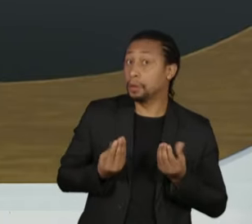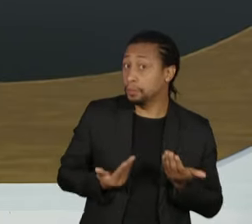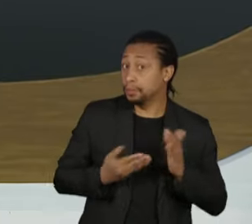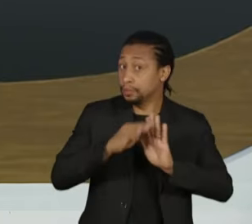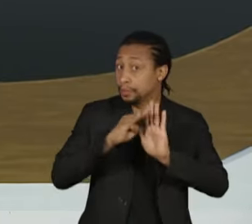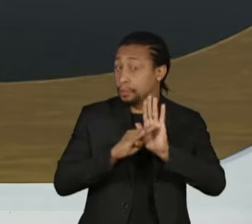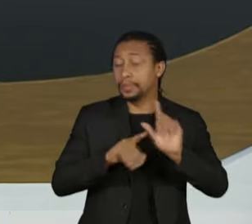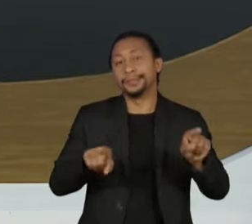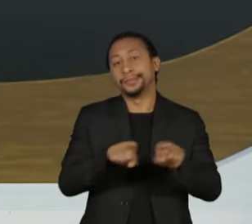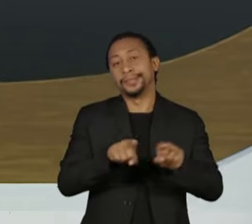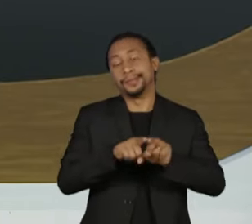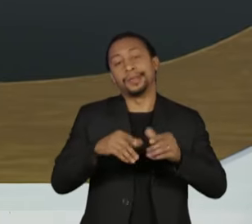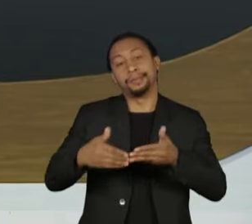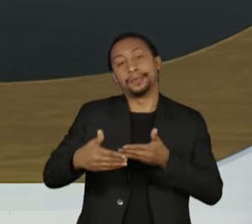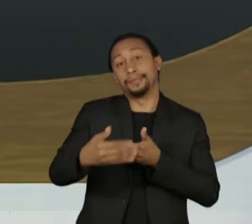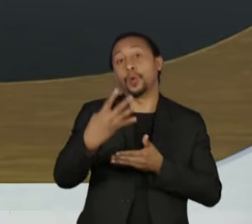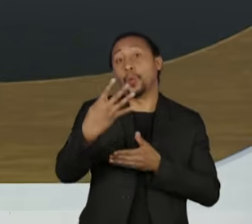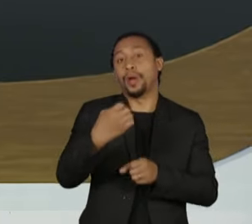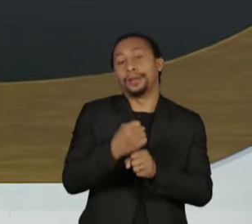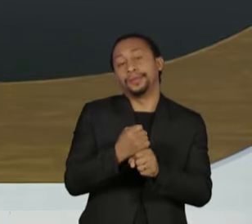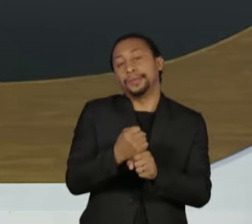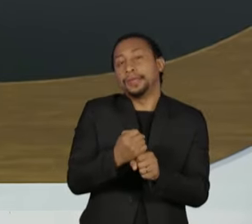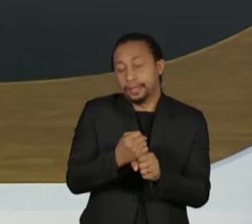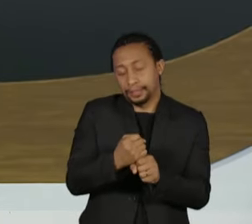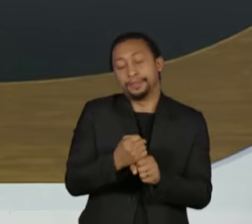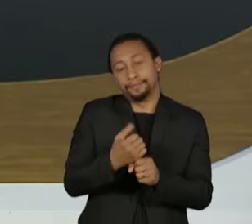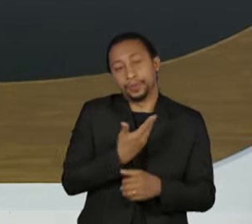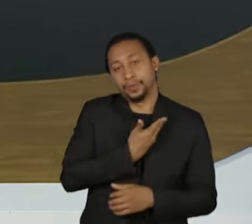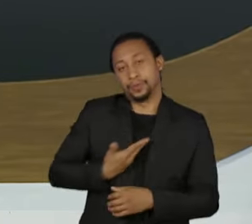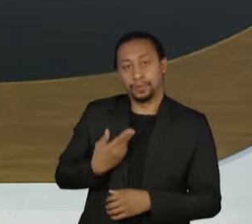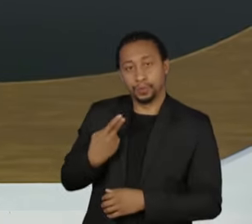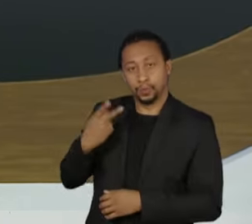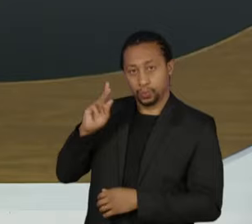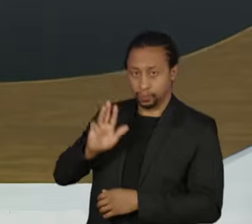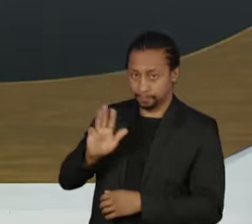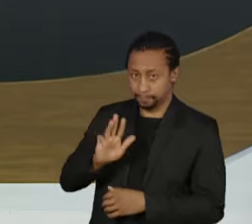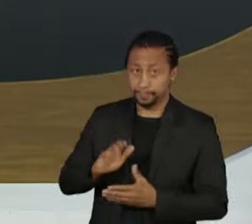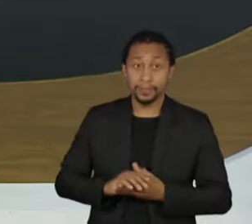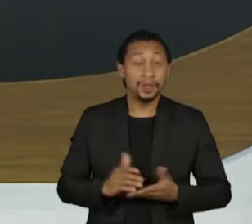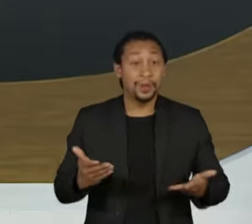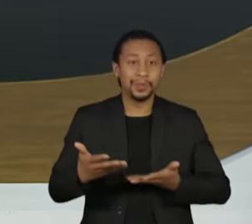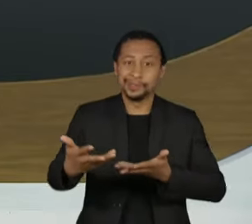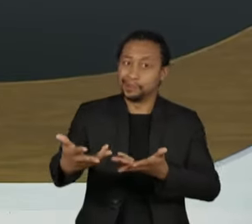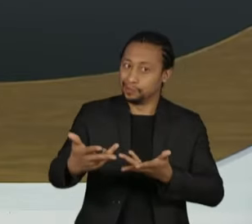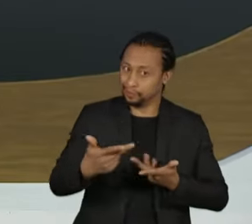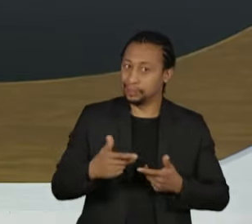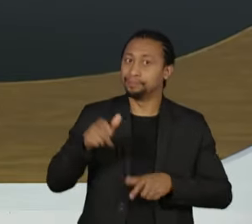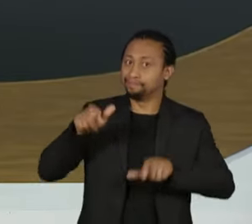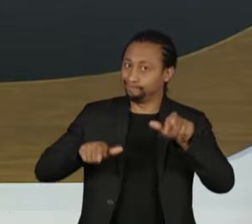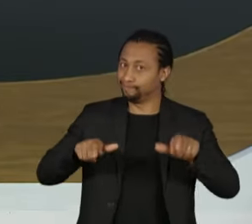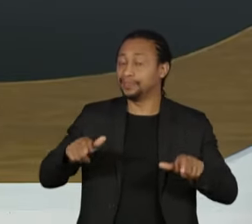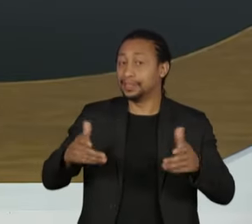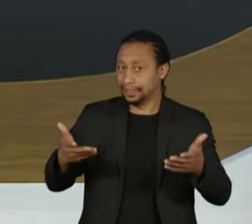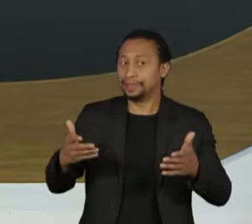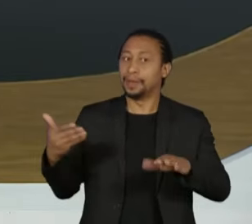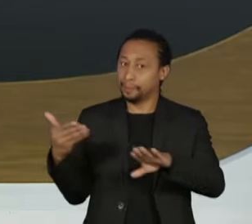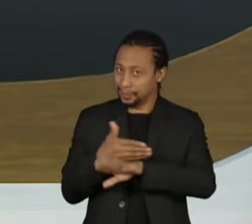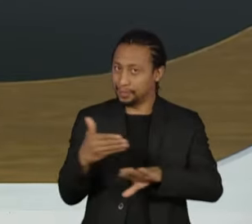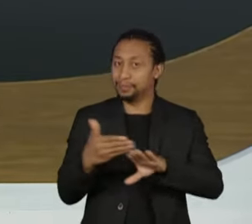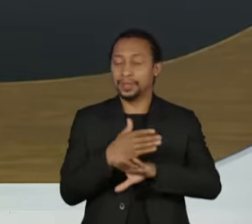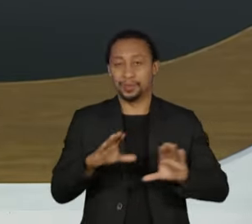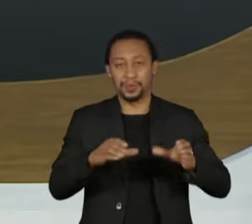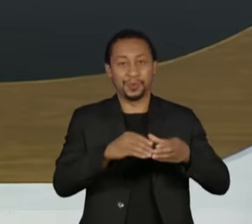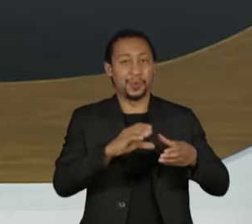governabilidade dos próximos quatro anos. O nosso entrevistado é um coringa em todas essas questões. coordenador da